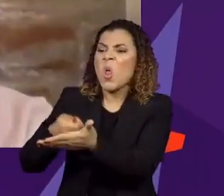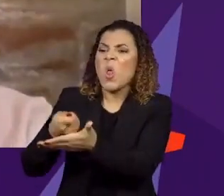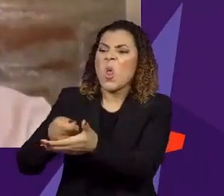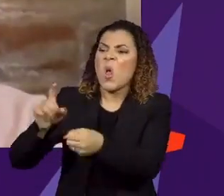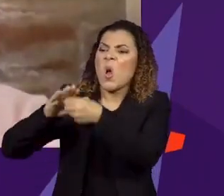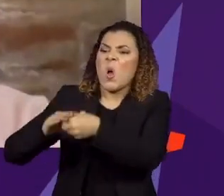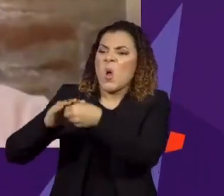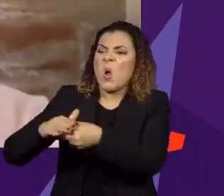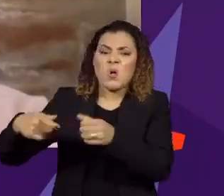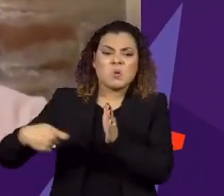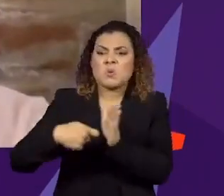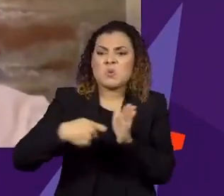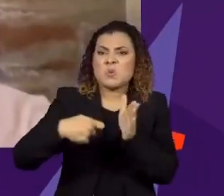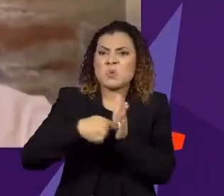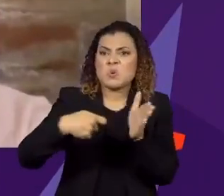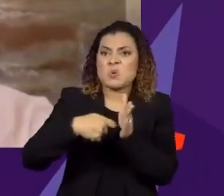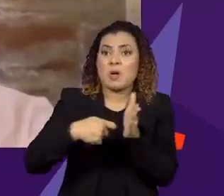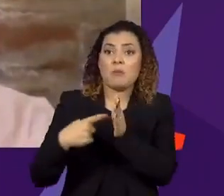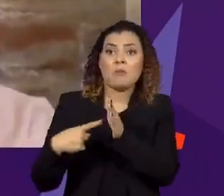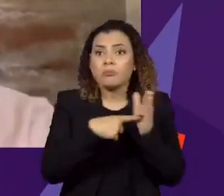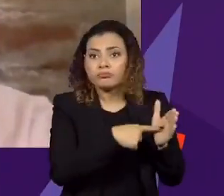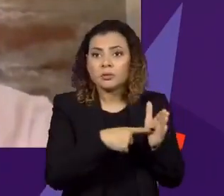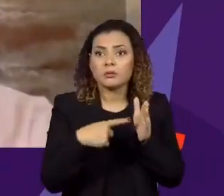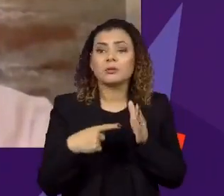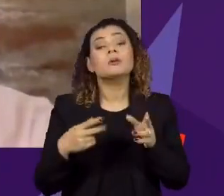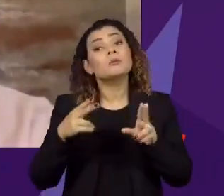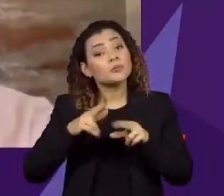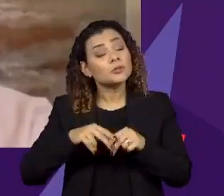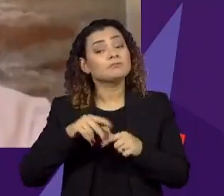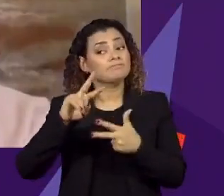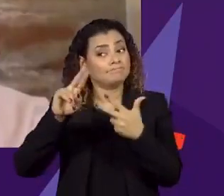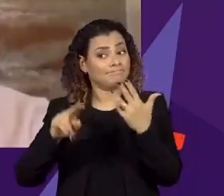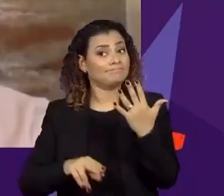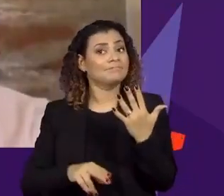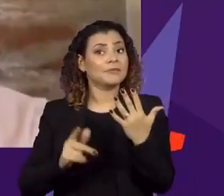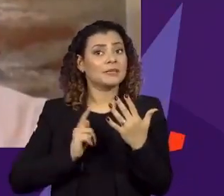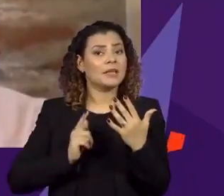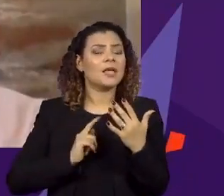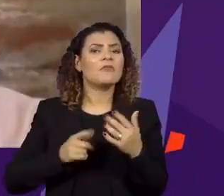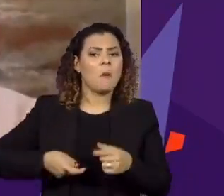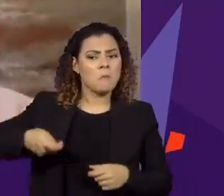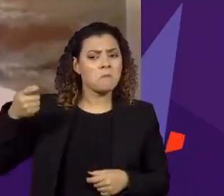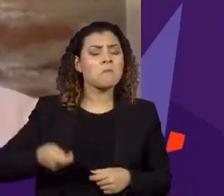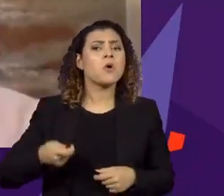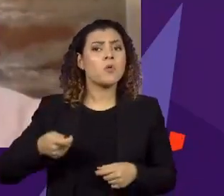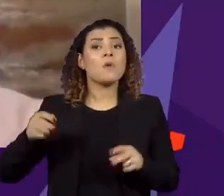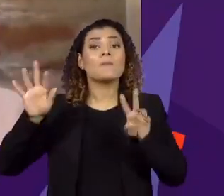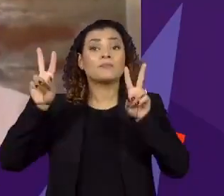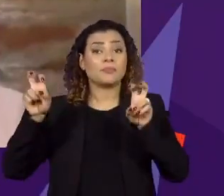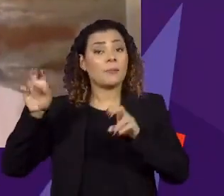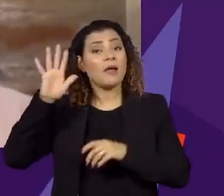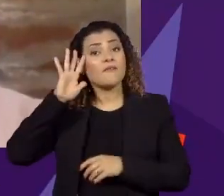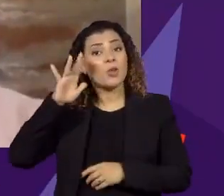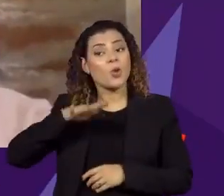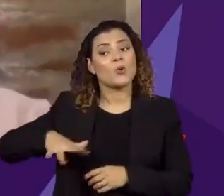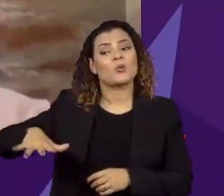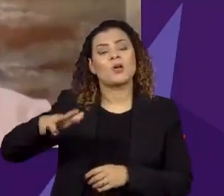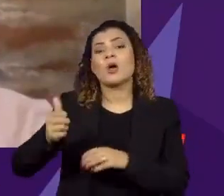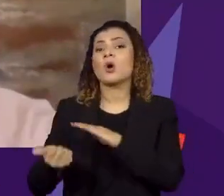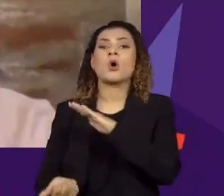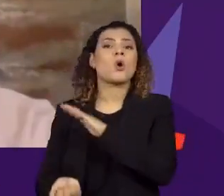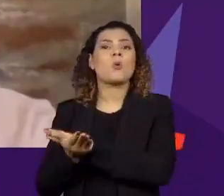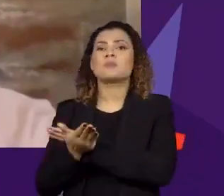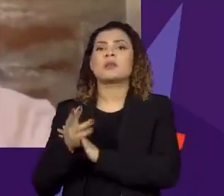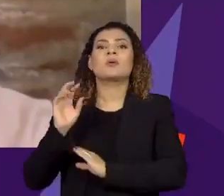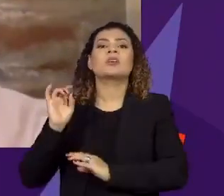mantendo-as presas até que fizessem as denúncias. Em termos rigorosamente filosóficos, corrupção não